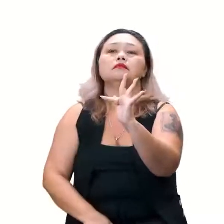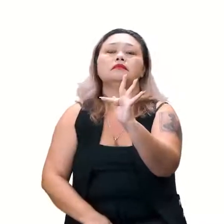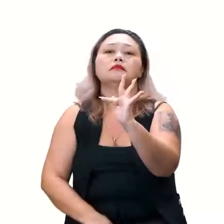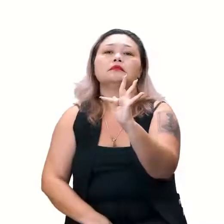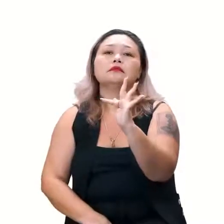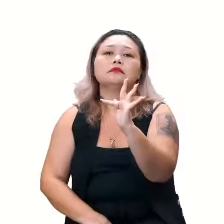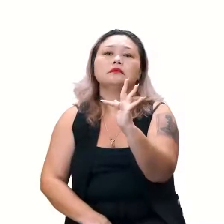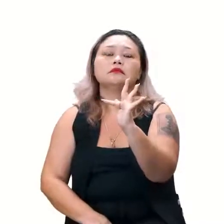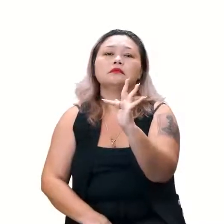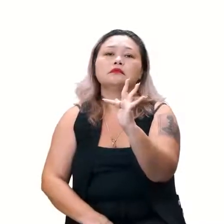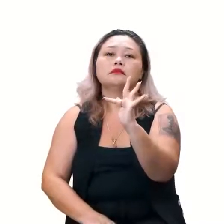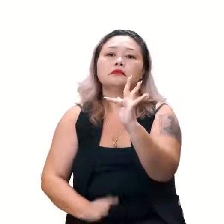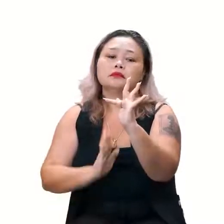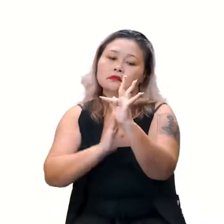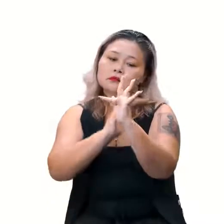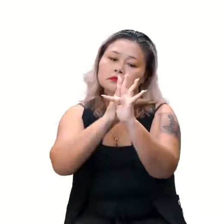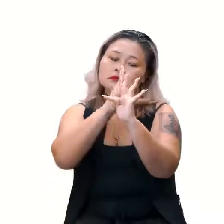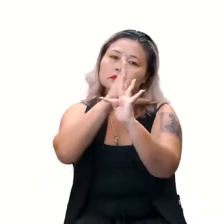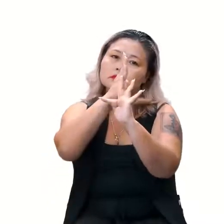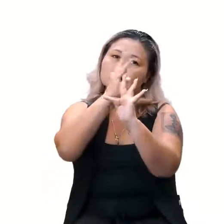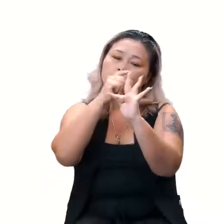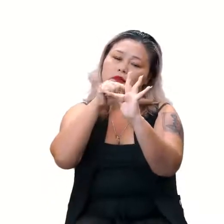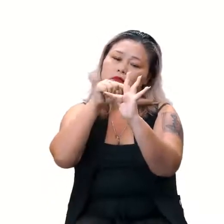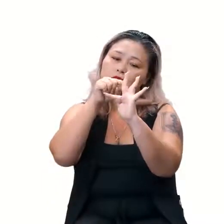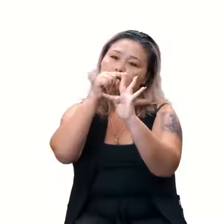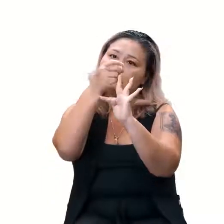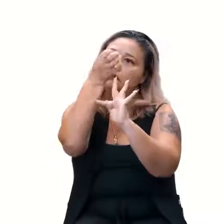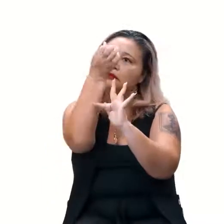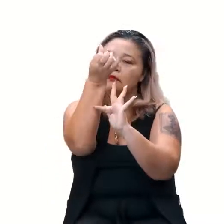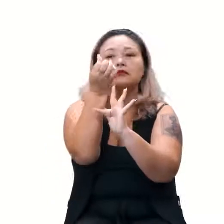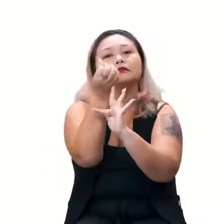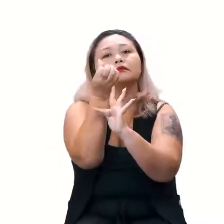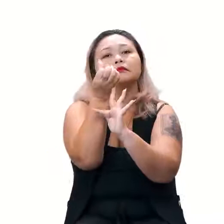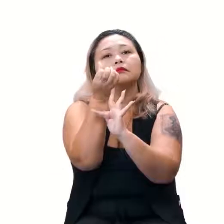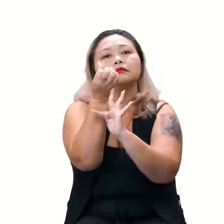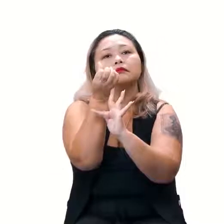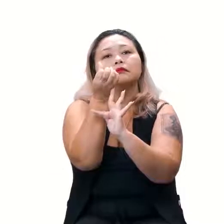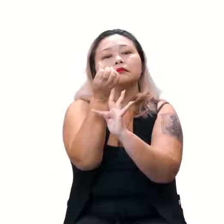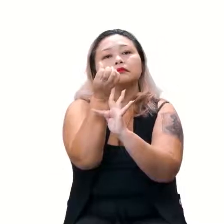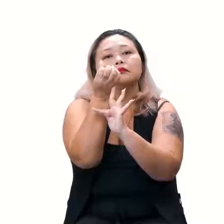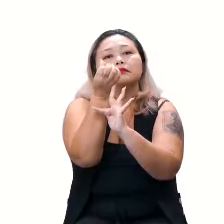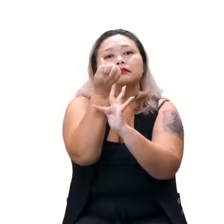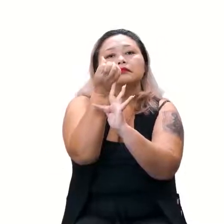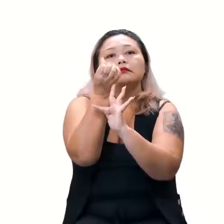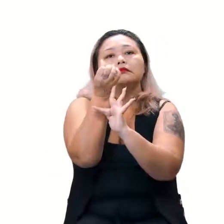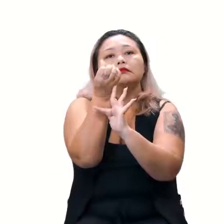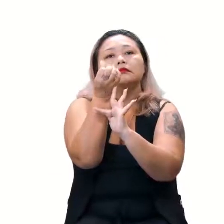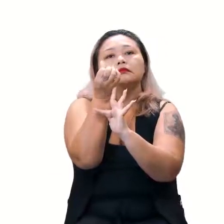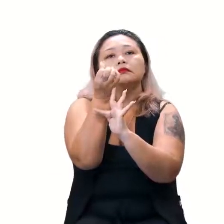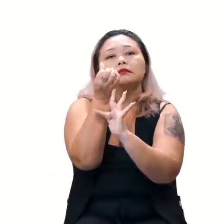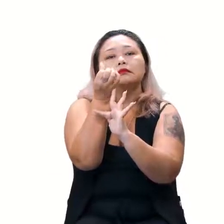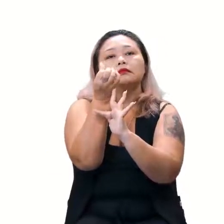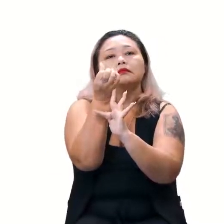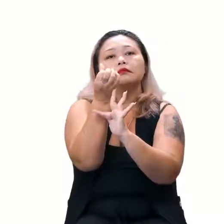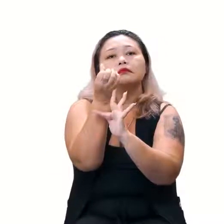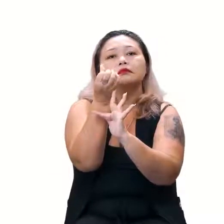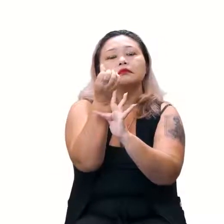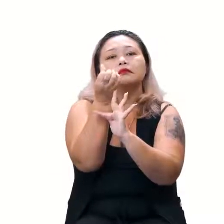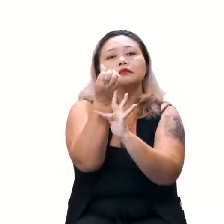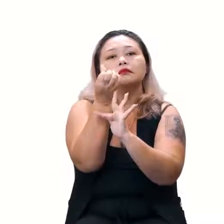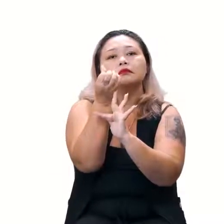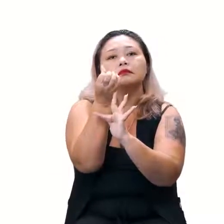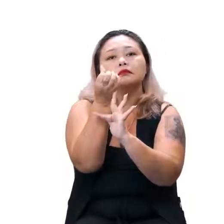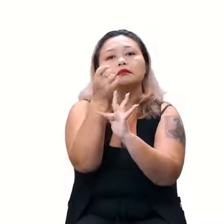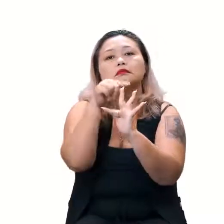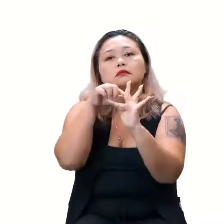Vai tocar no 6, né? 1, 2, 3, 4, 5. Vamos dar uma crescidinha nele aqui? Lá, lá, sim. Aqui é o Y e aqui é